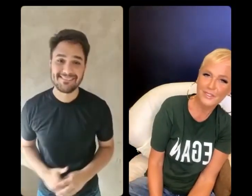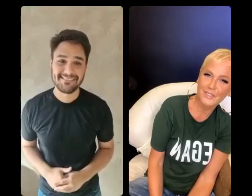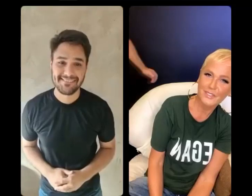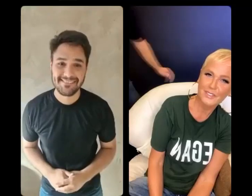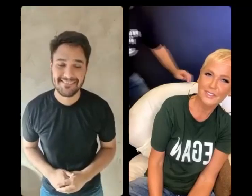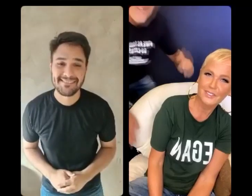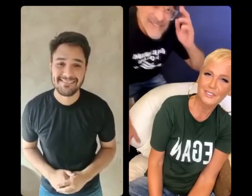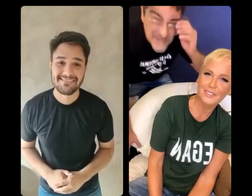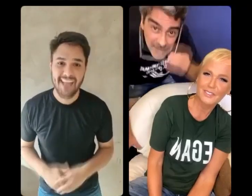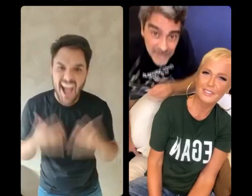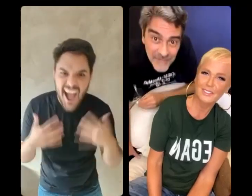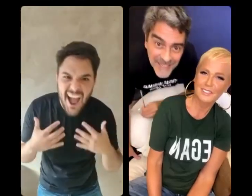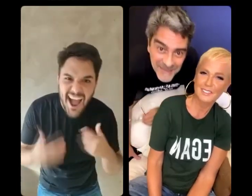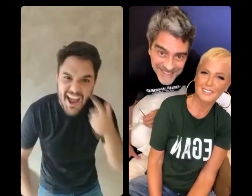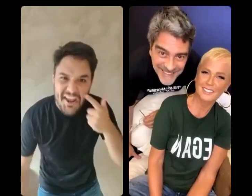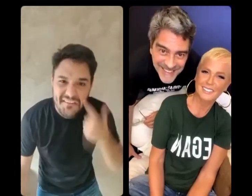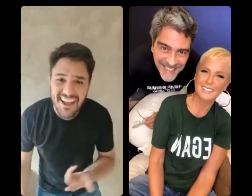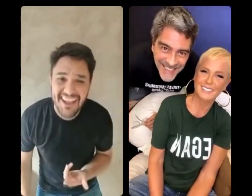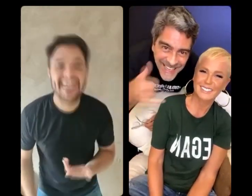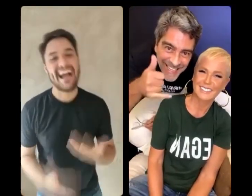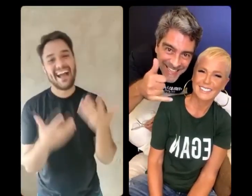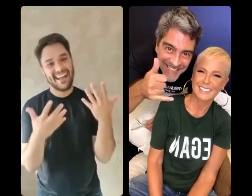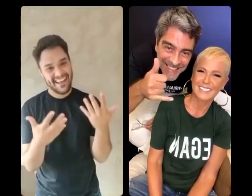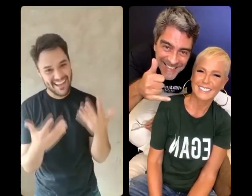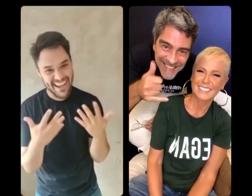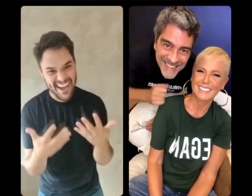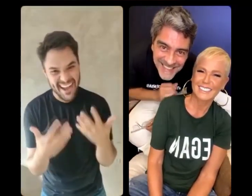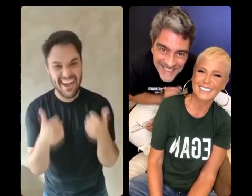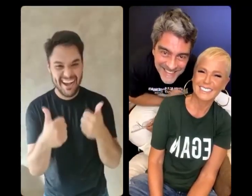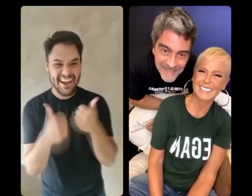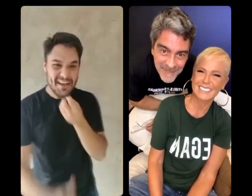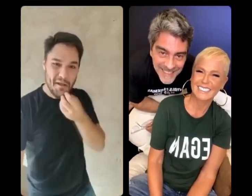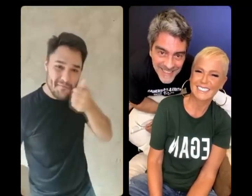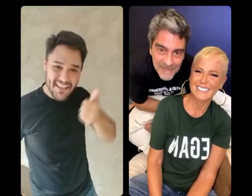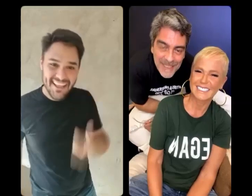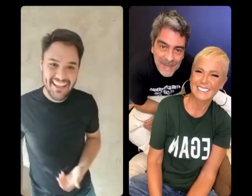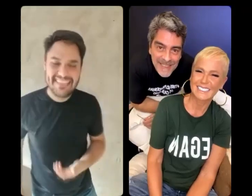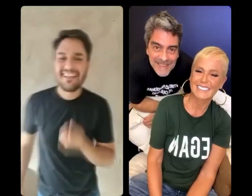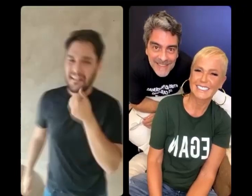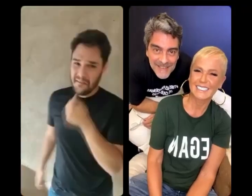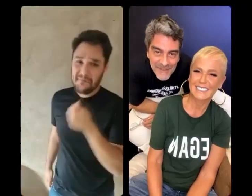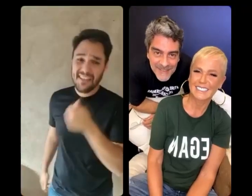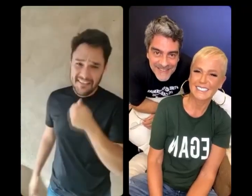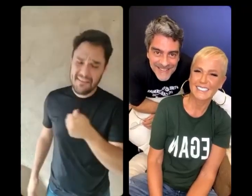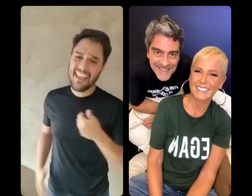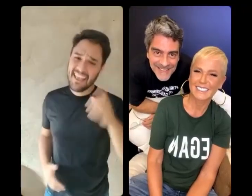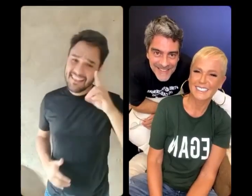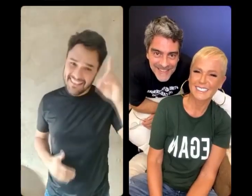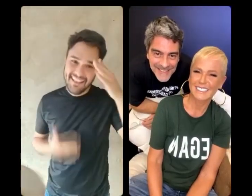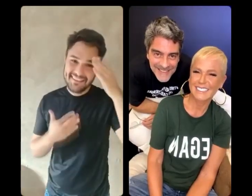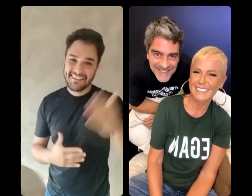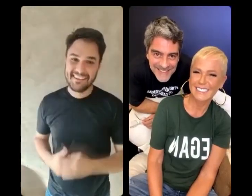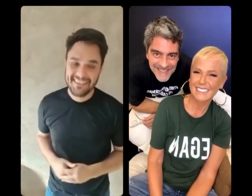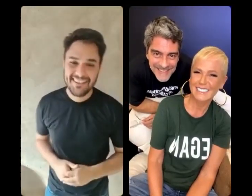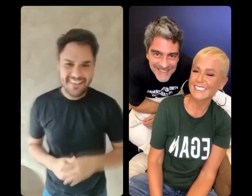Ah, não acredito. Deixa eu ver. Aí, meu querido, você tá bem? Bem, bem, bem, graças a Deus. Que bom,